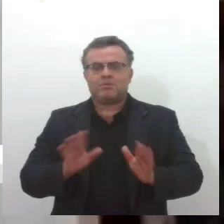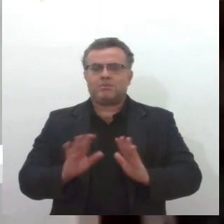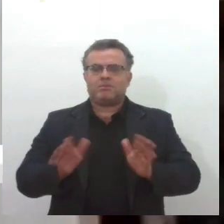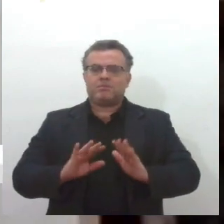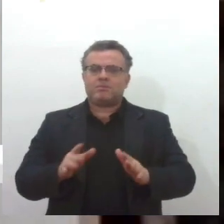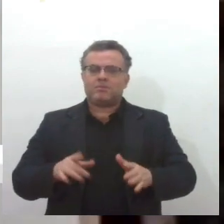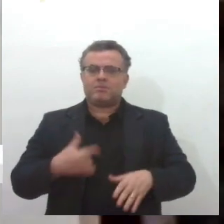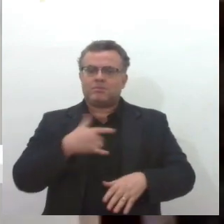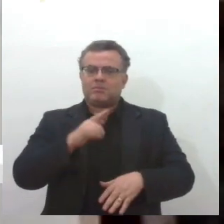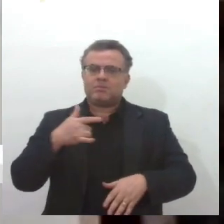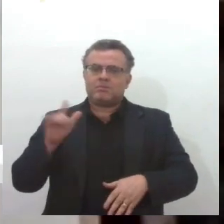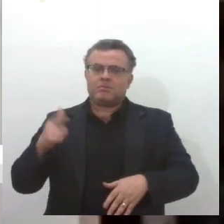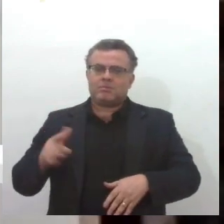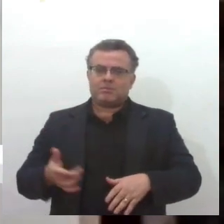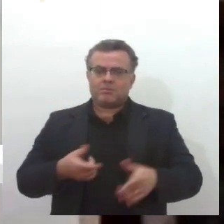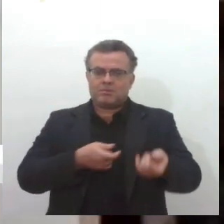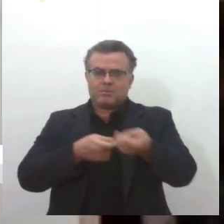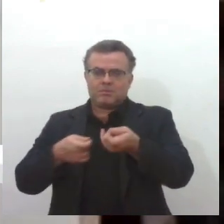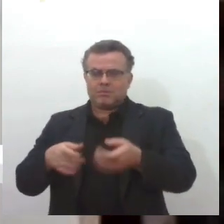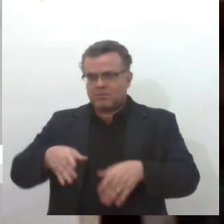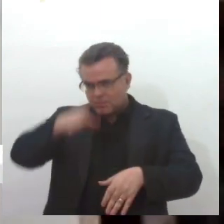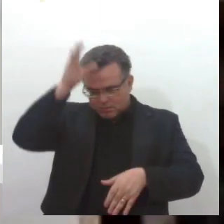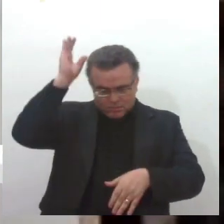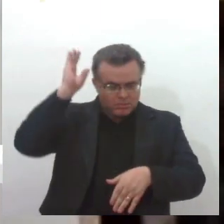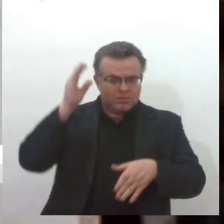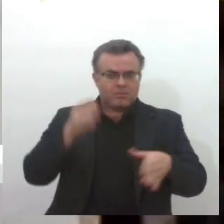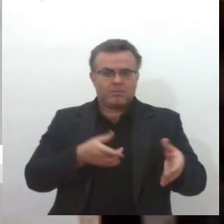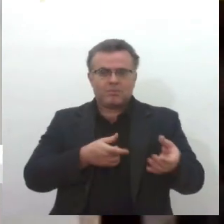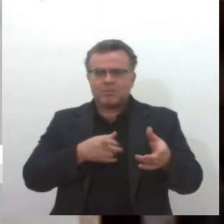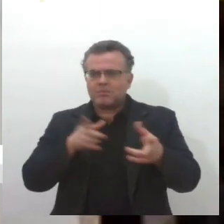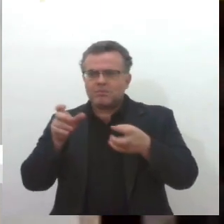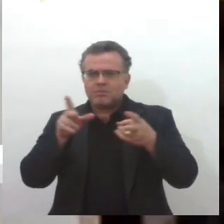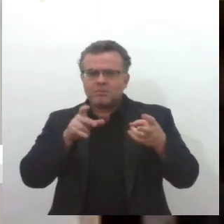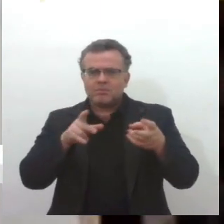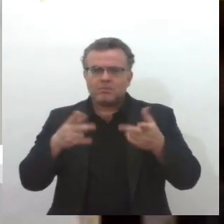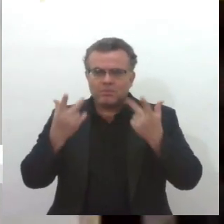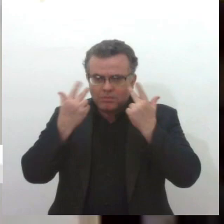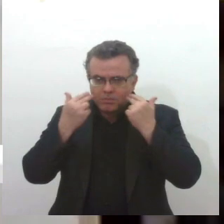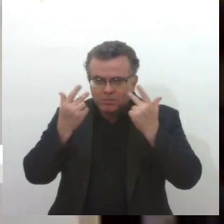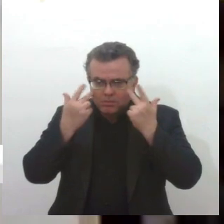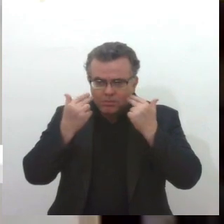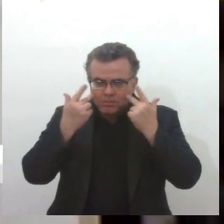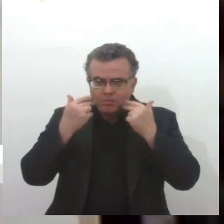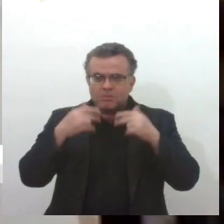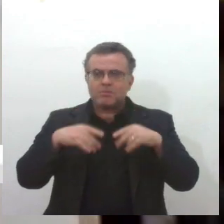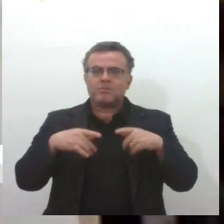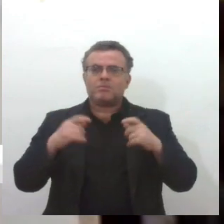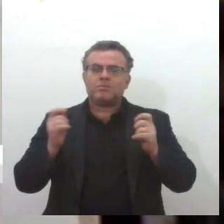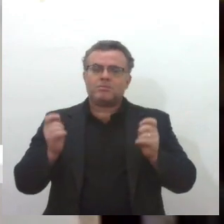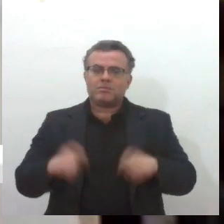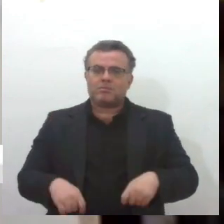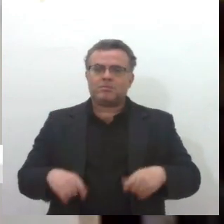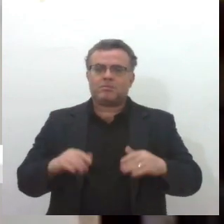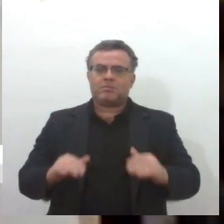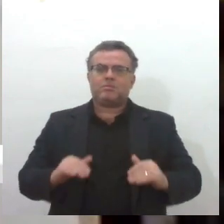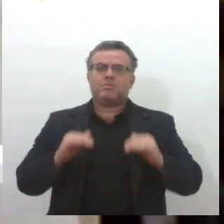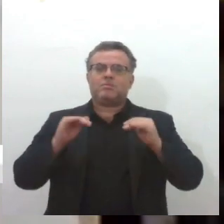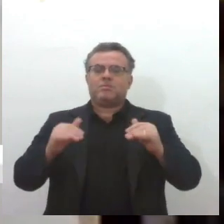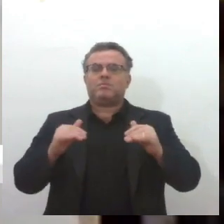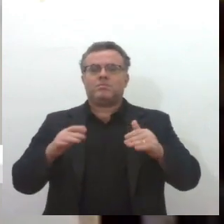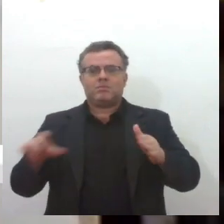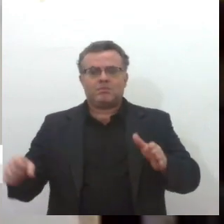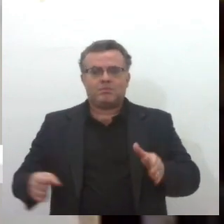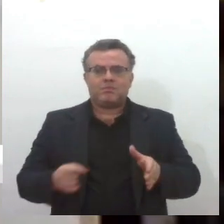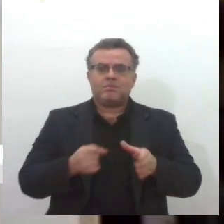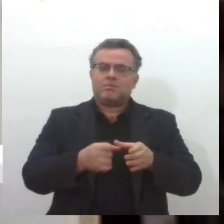demais corpos de bombeiros, que a gente tem muito contato mesmo, é comum que as mulheres sim, elas sejam aleijadas desse processo,